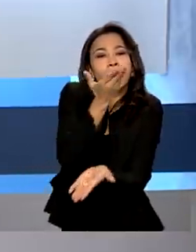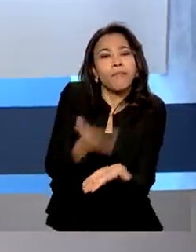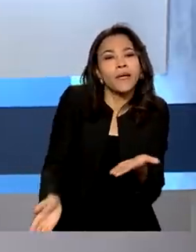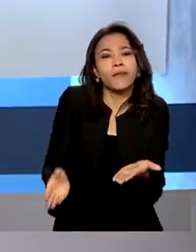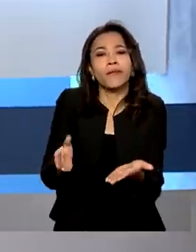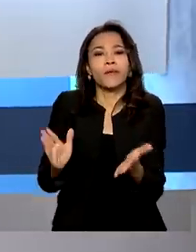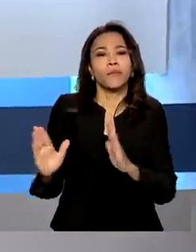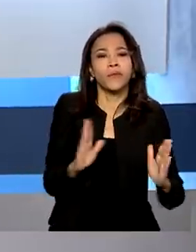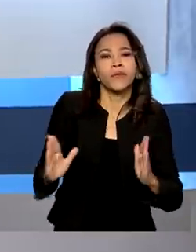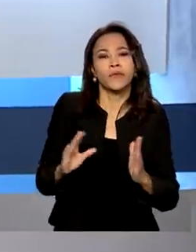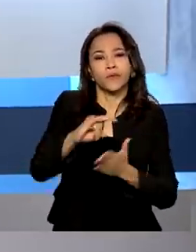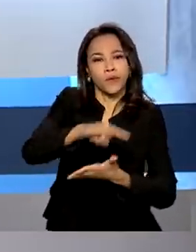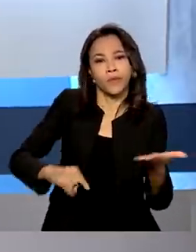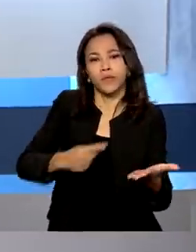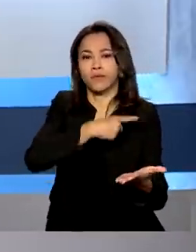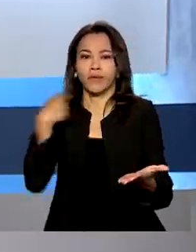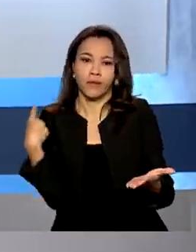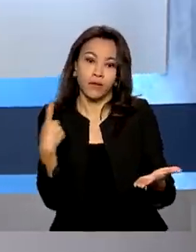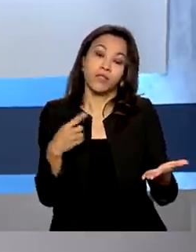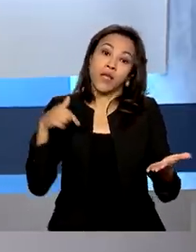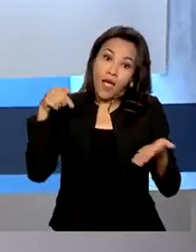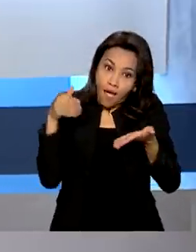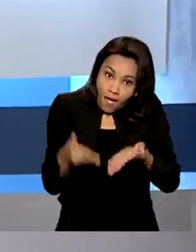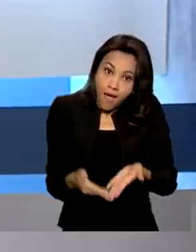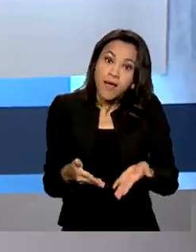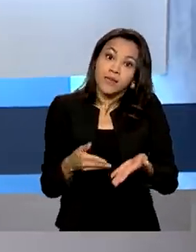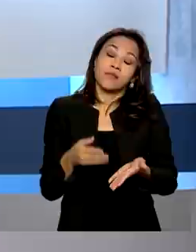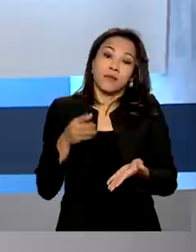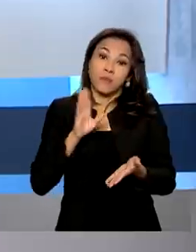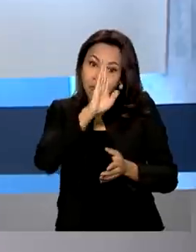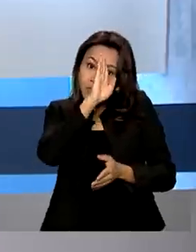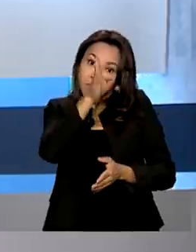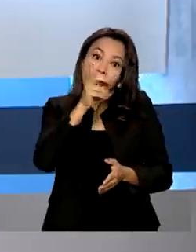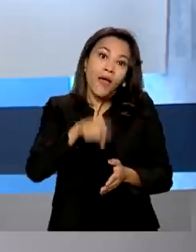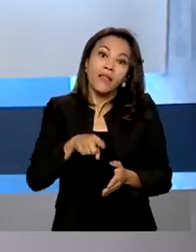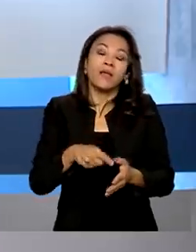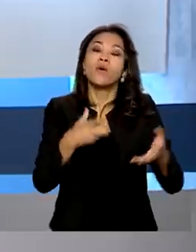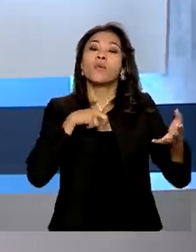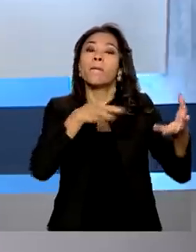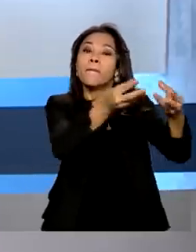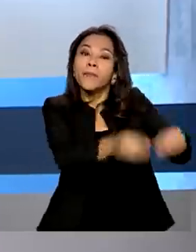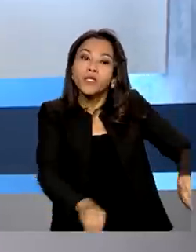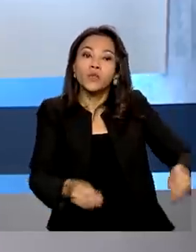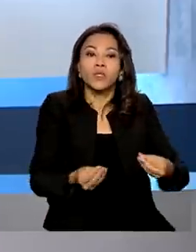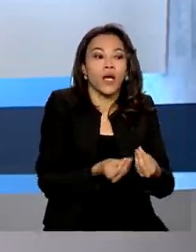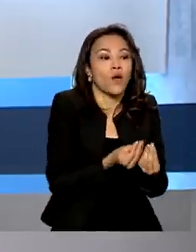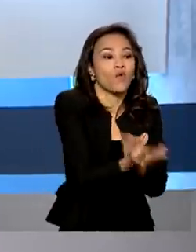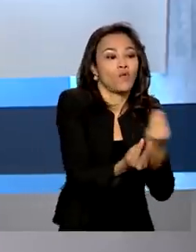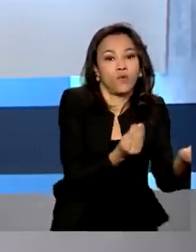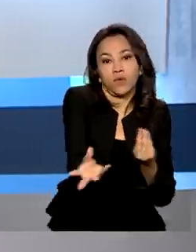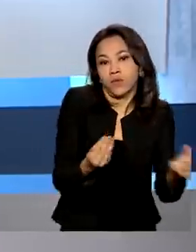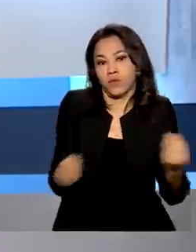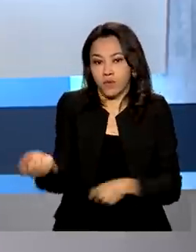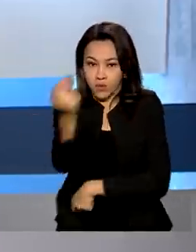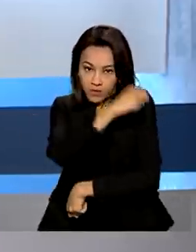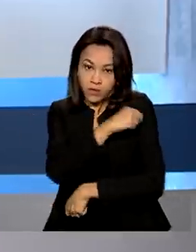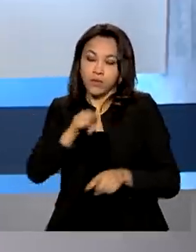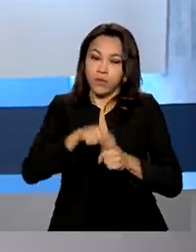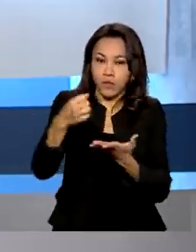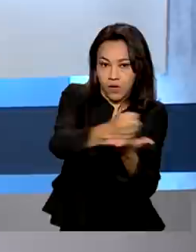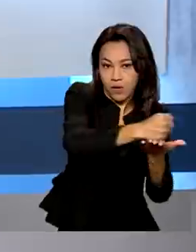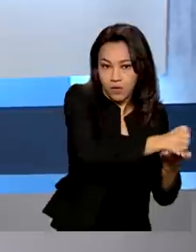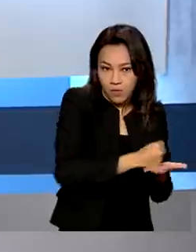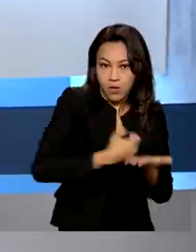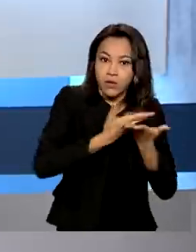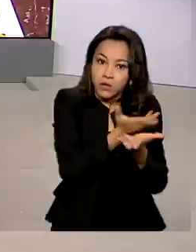validade. O principal objetivo da medida é não impactar o fornecimento de vacinas e medicamentos contra a Covid-19 à